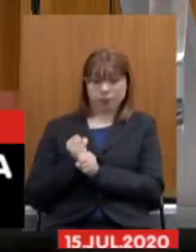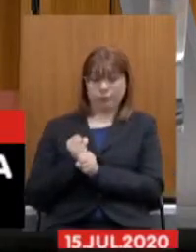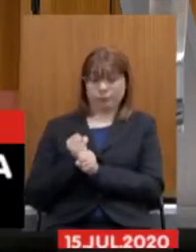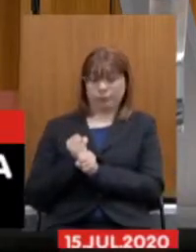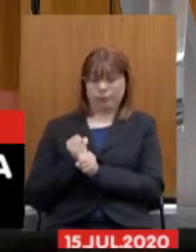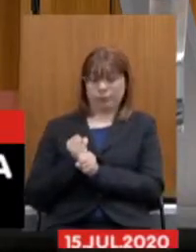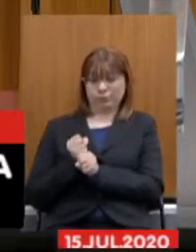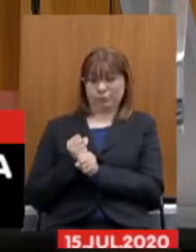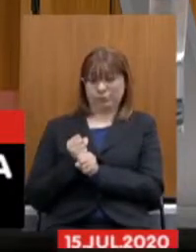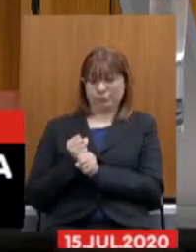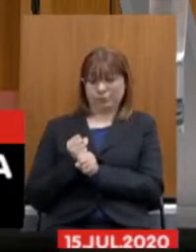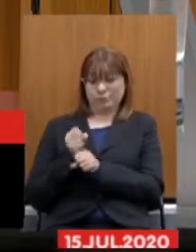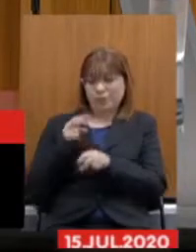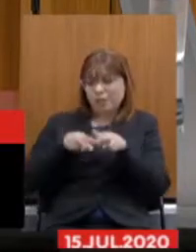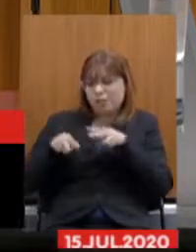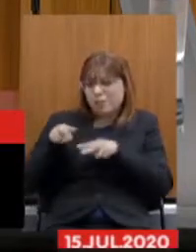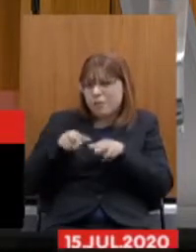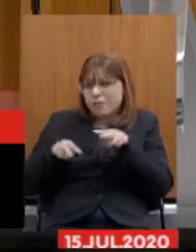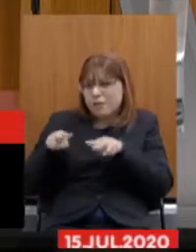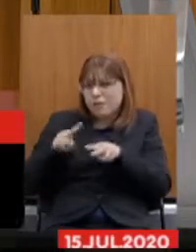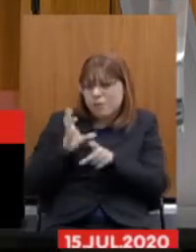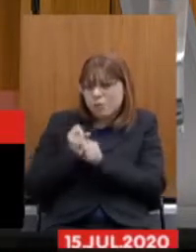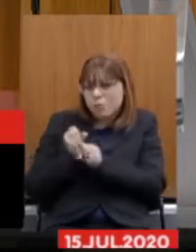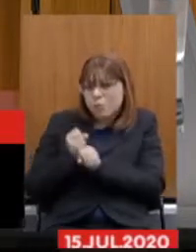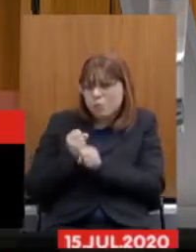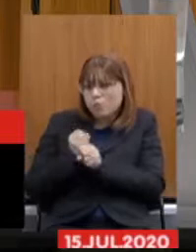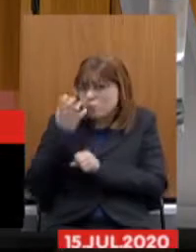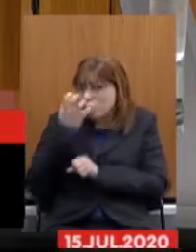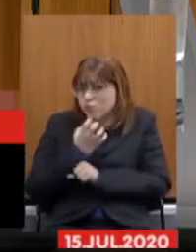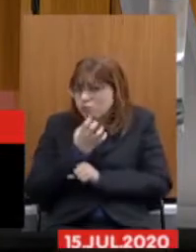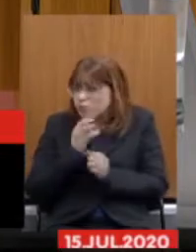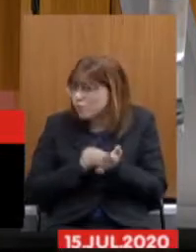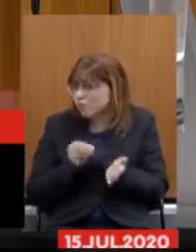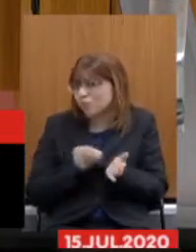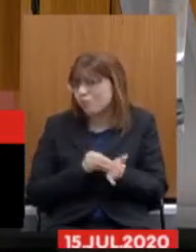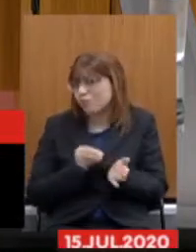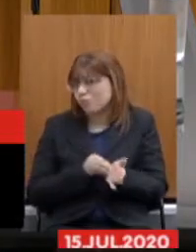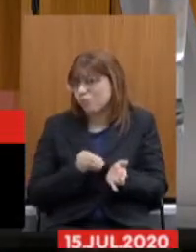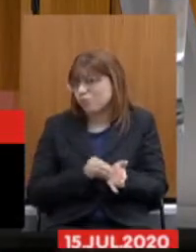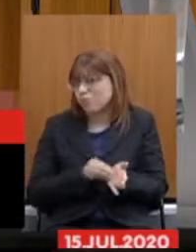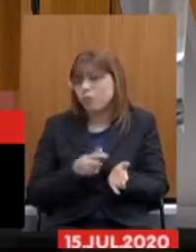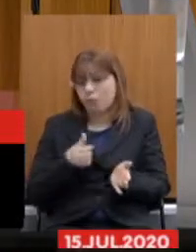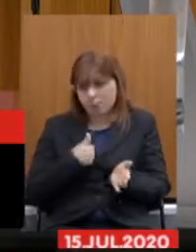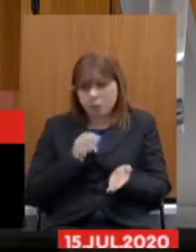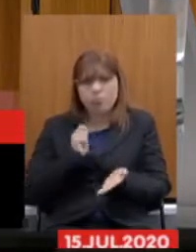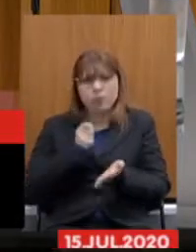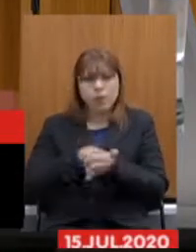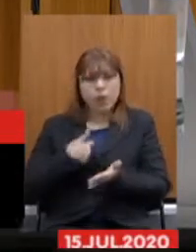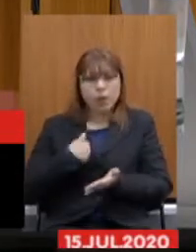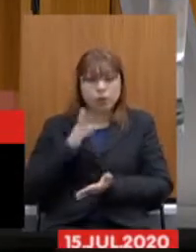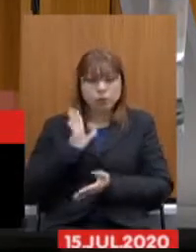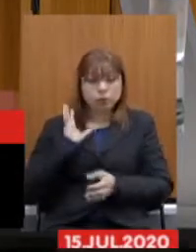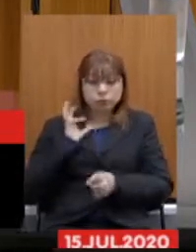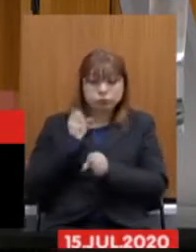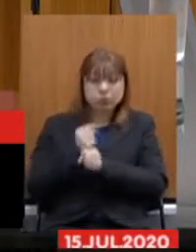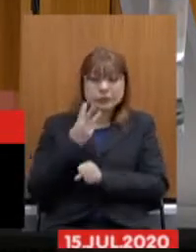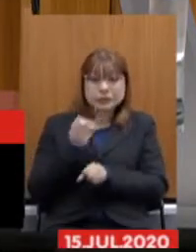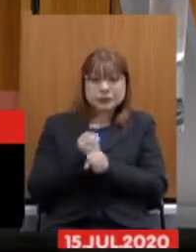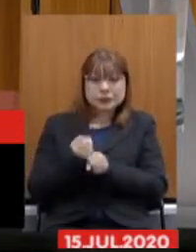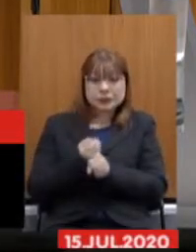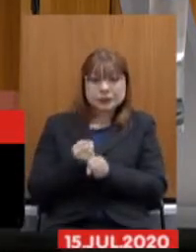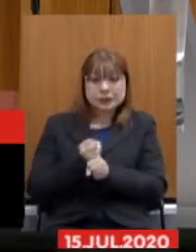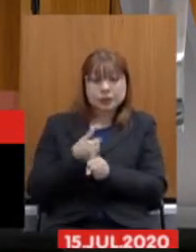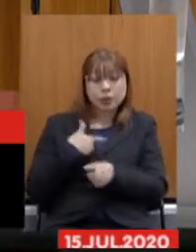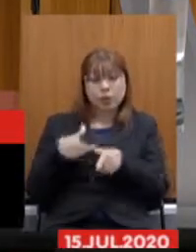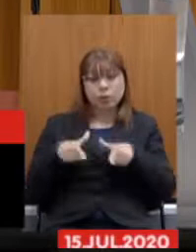uma análise contábil séria eu contribuo eu tenho 30 anos de serviço público nós temos